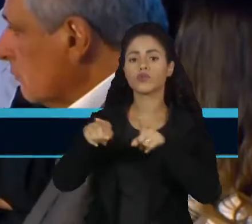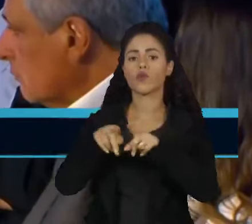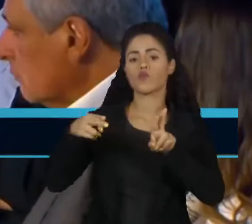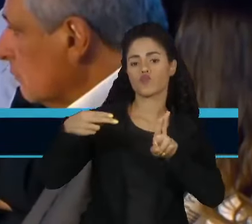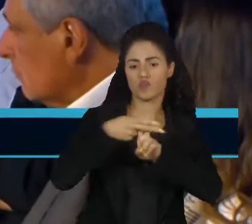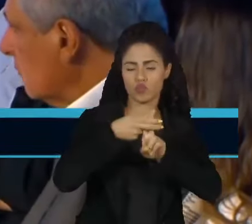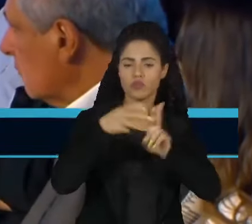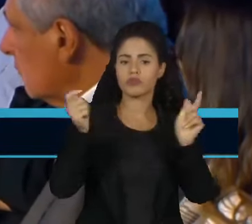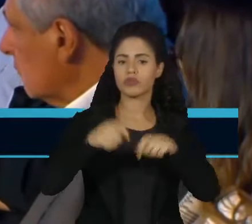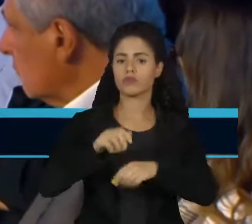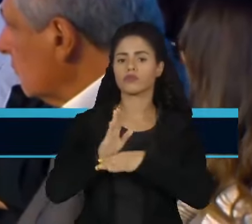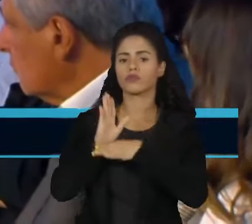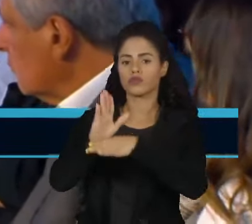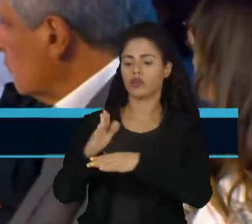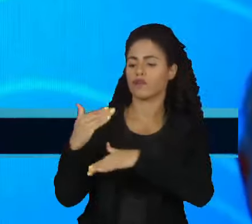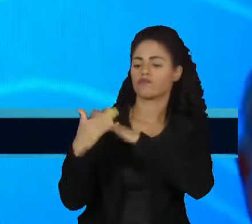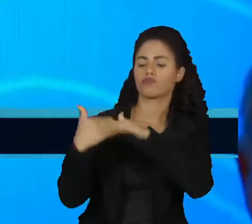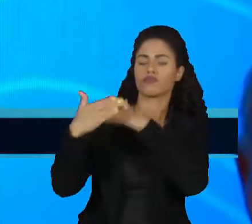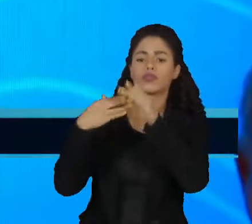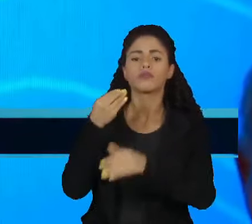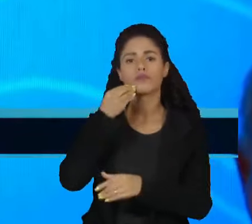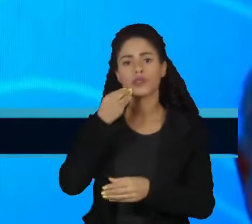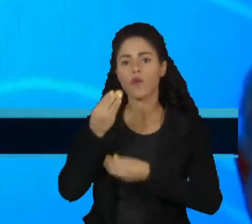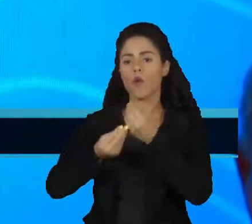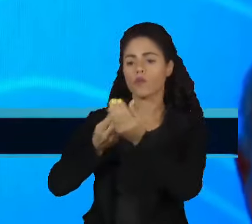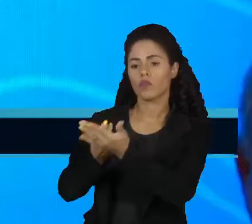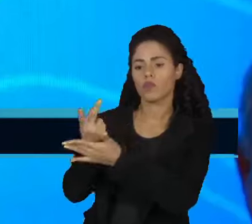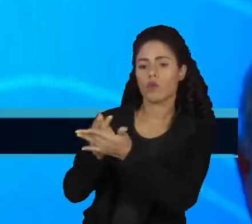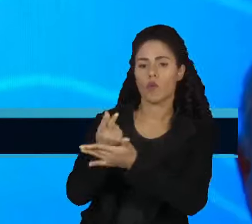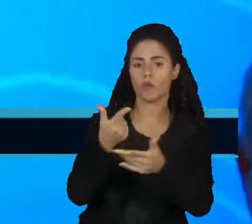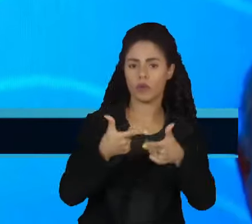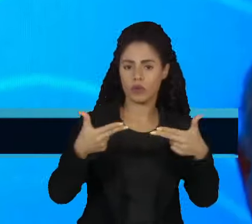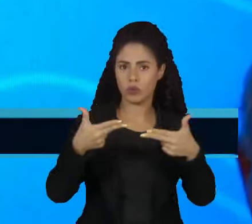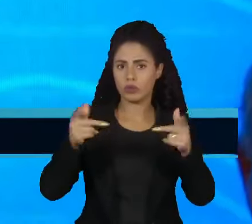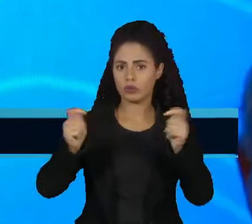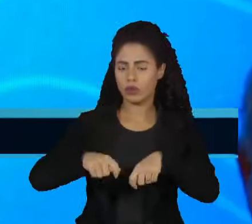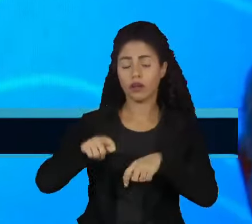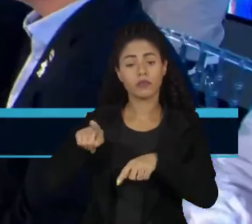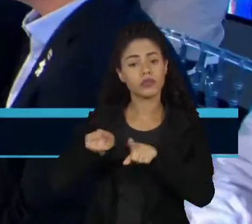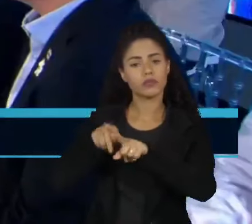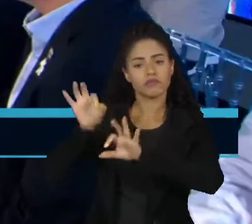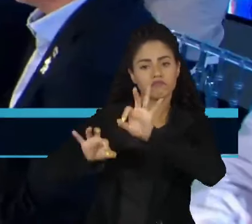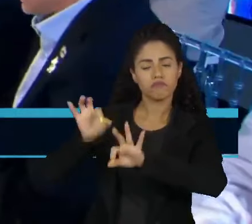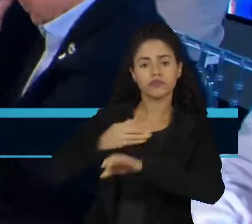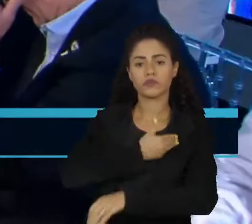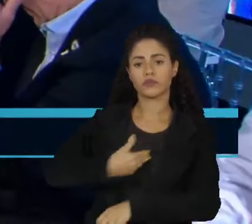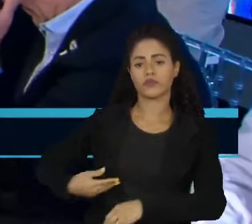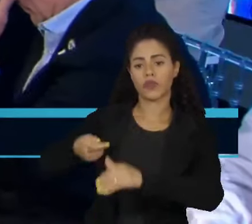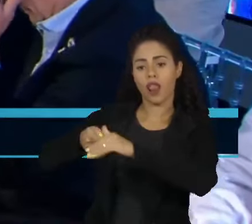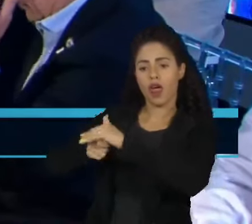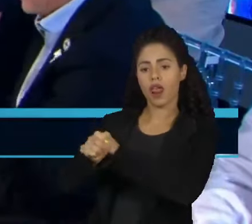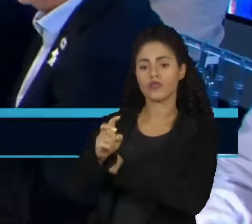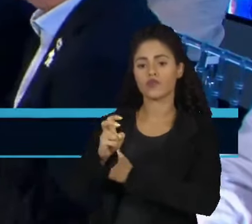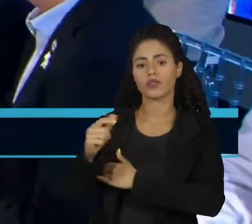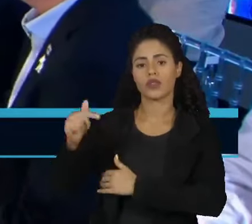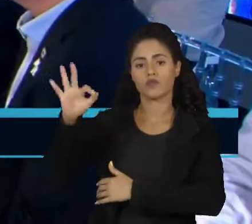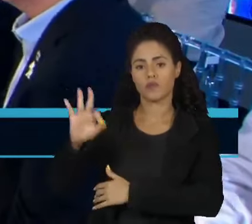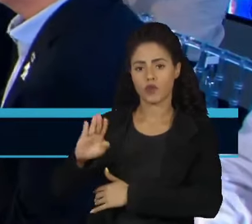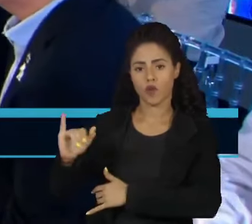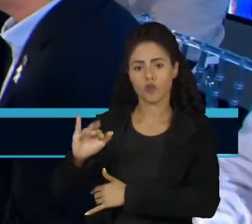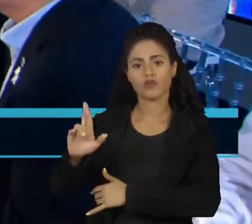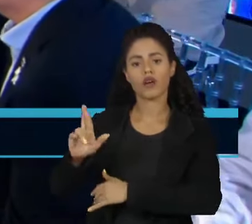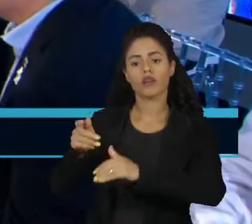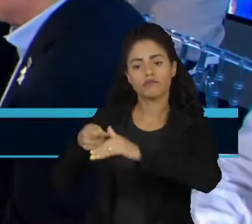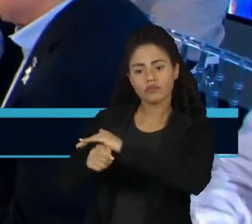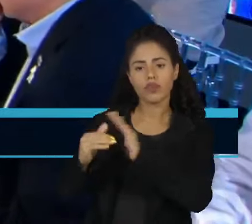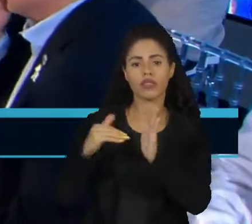pode ajudar a desenvolver o setor por meio de compras públicas. O governo projeta um investimento de mais de R 57 bilhões